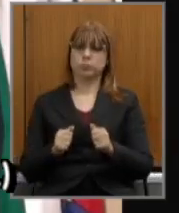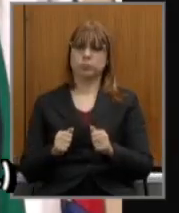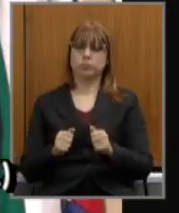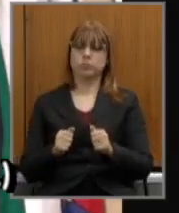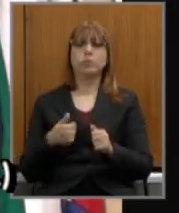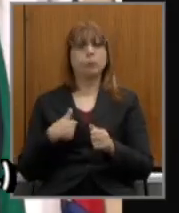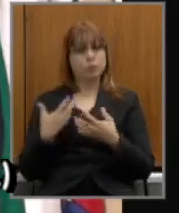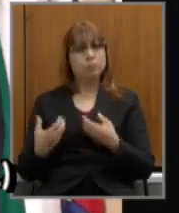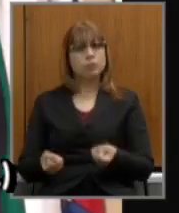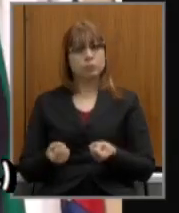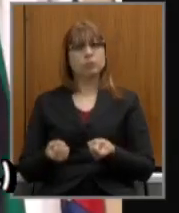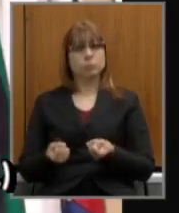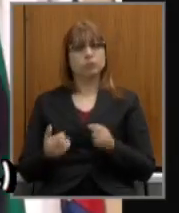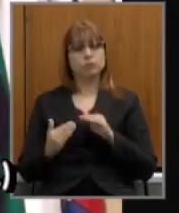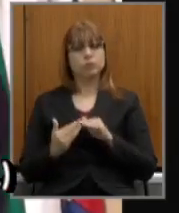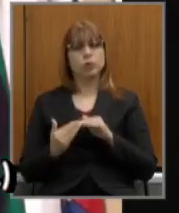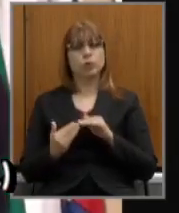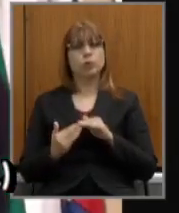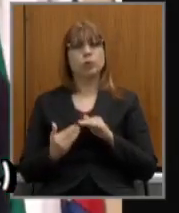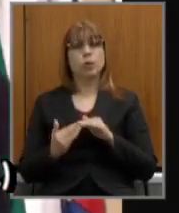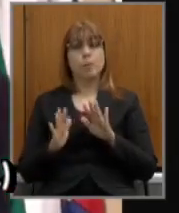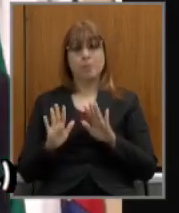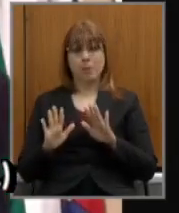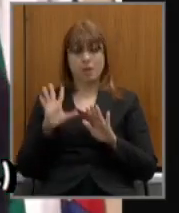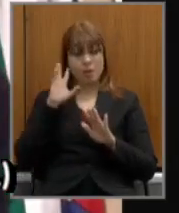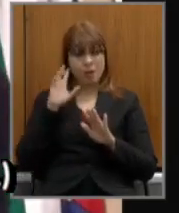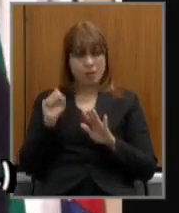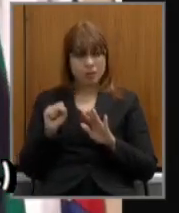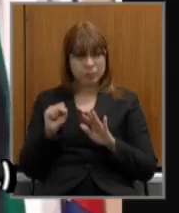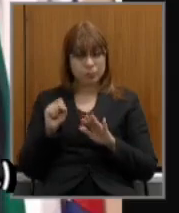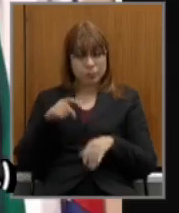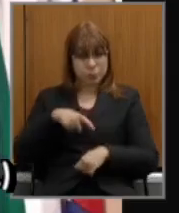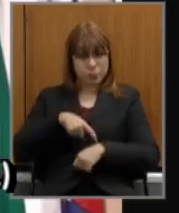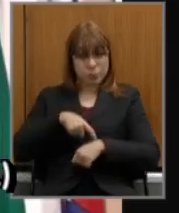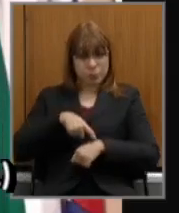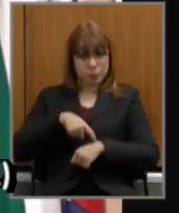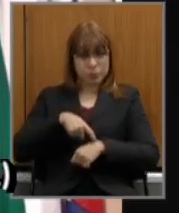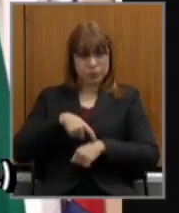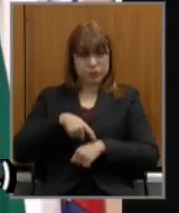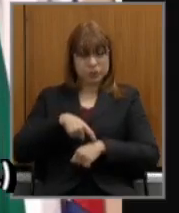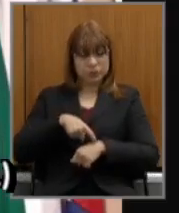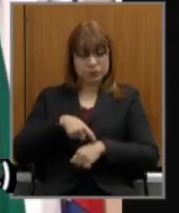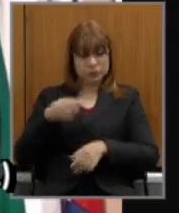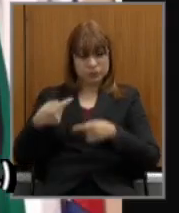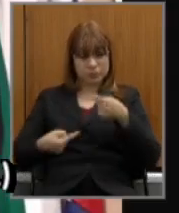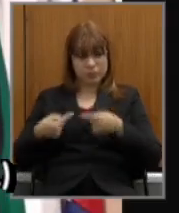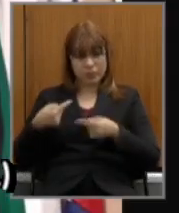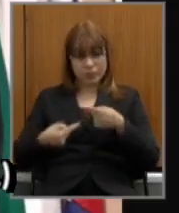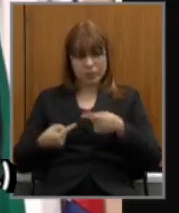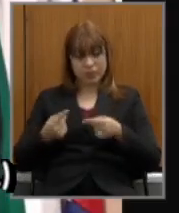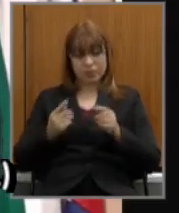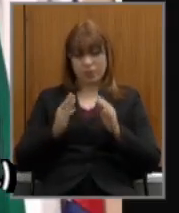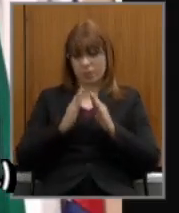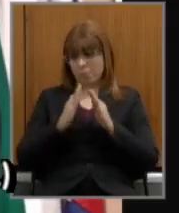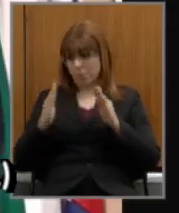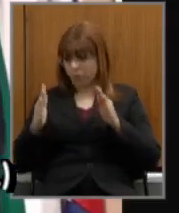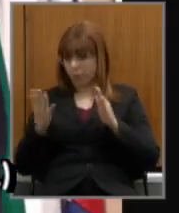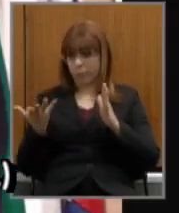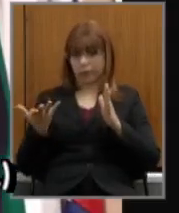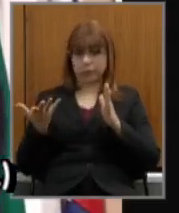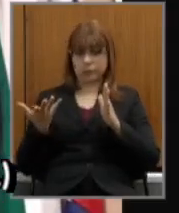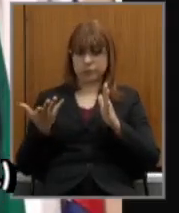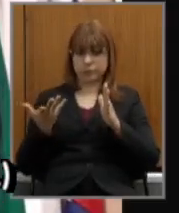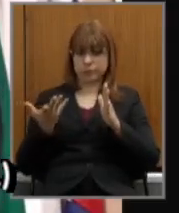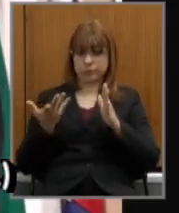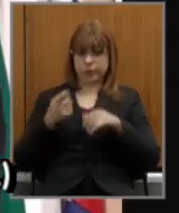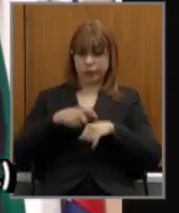favorável só acho que o momento para a gente discutir essa questão de prazo de tempo de aposentadoria